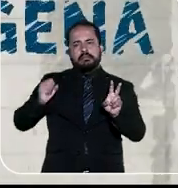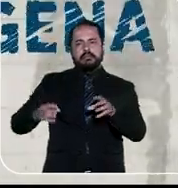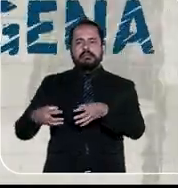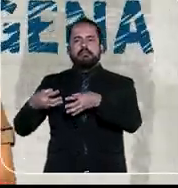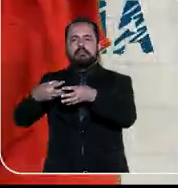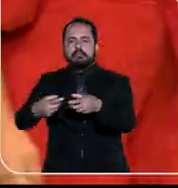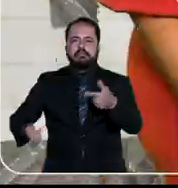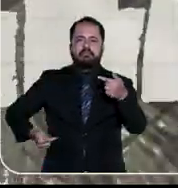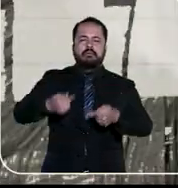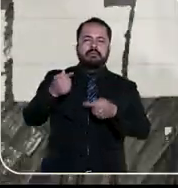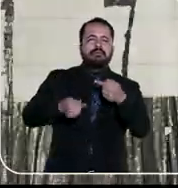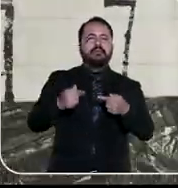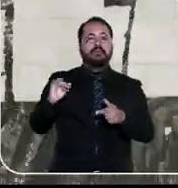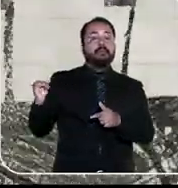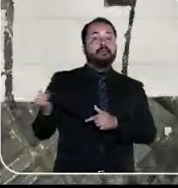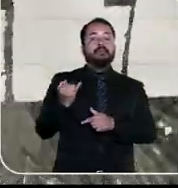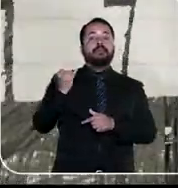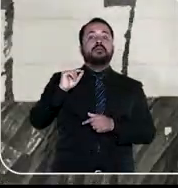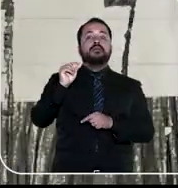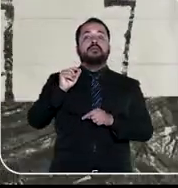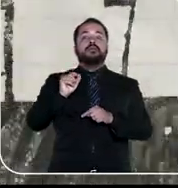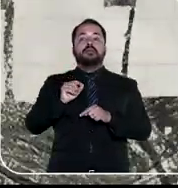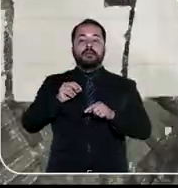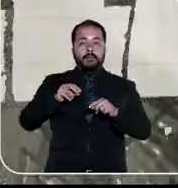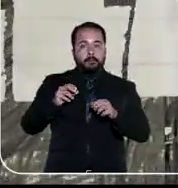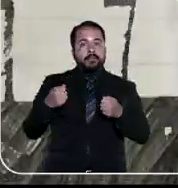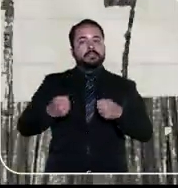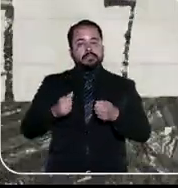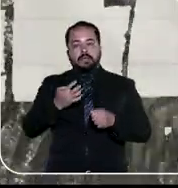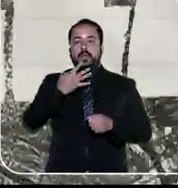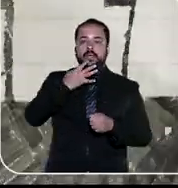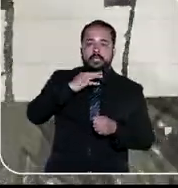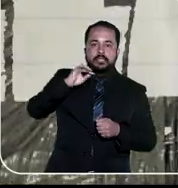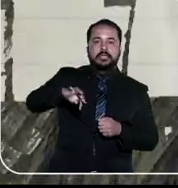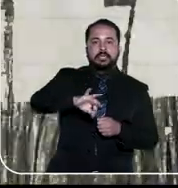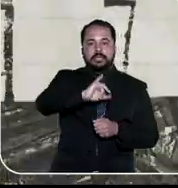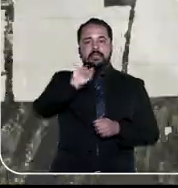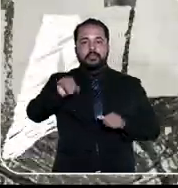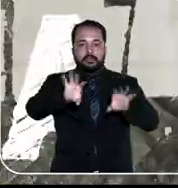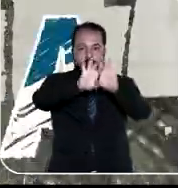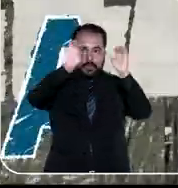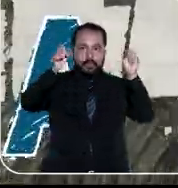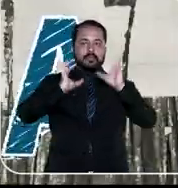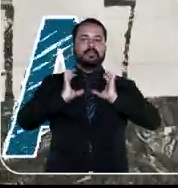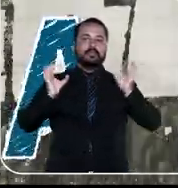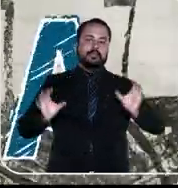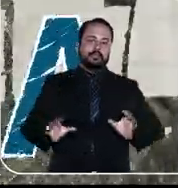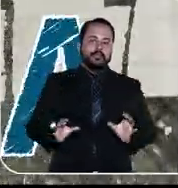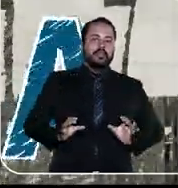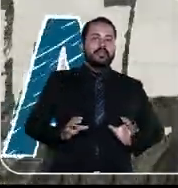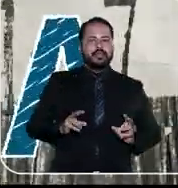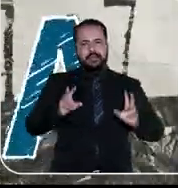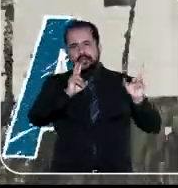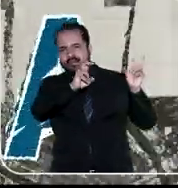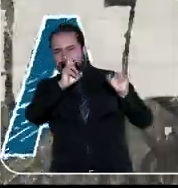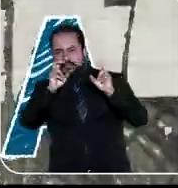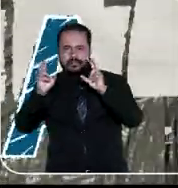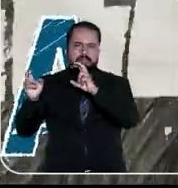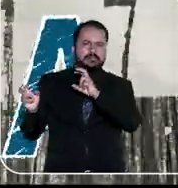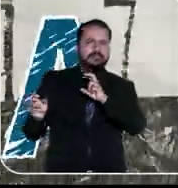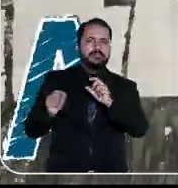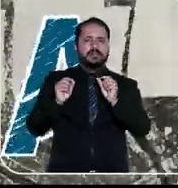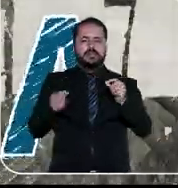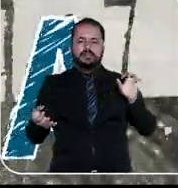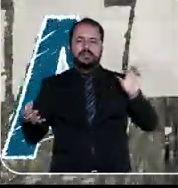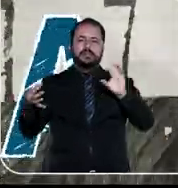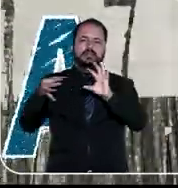Acredita? E é por isso que é tão importante conhecer de perto o Tribunal da Cidadania. Afinal, muitos desses